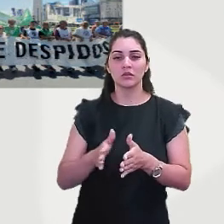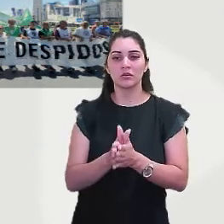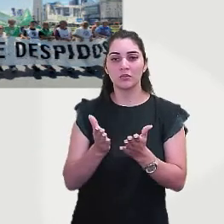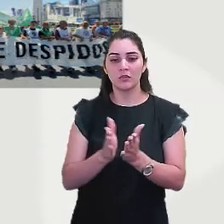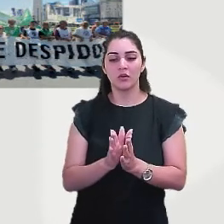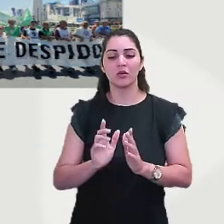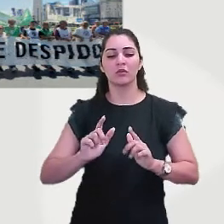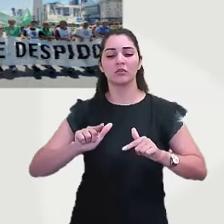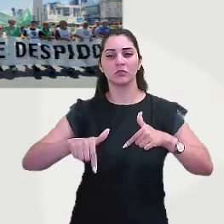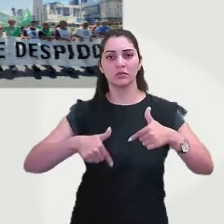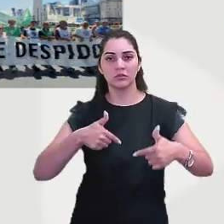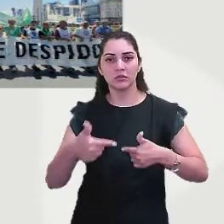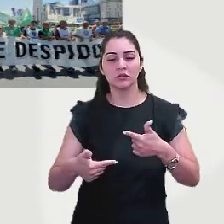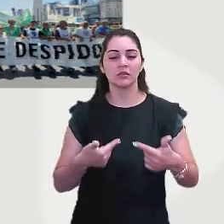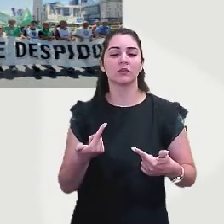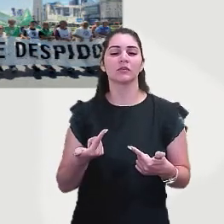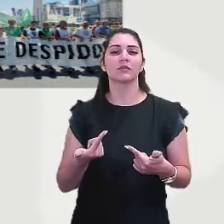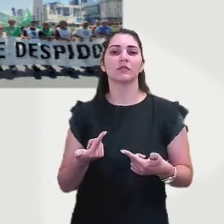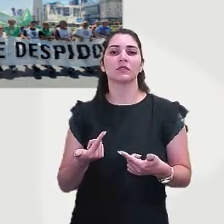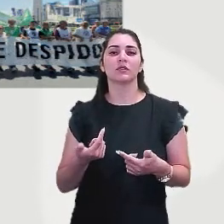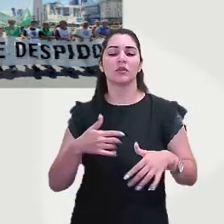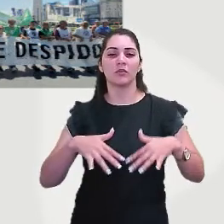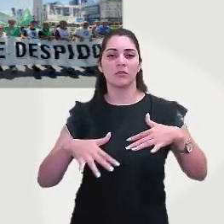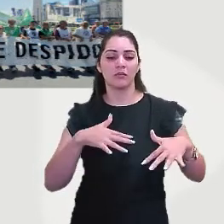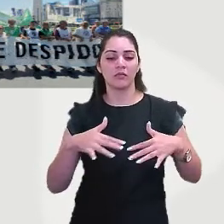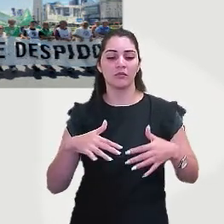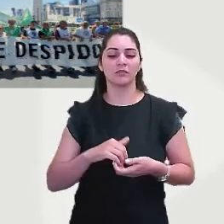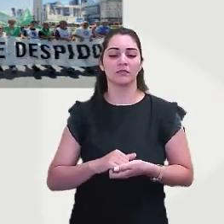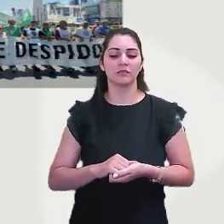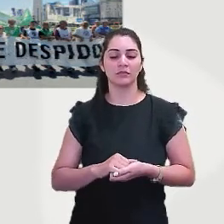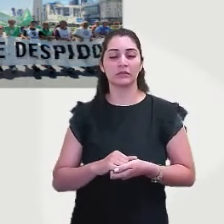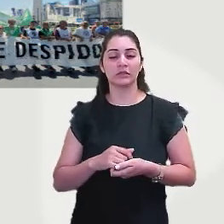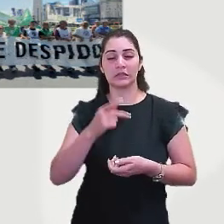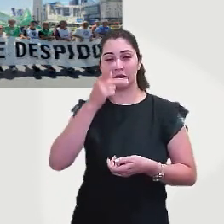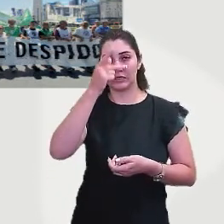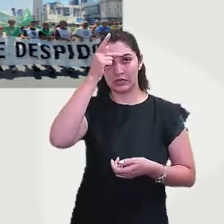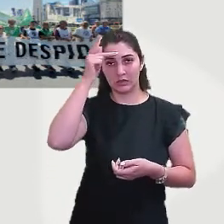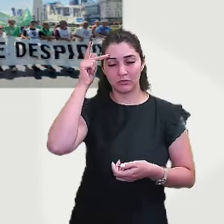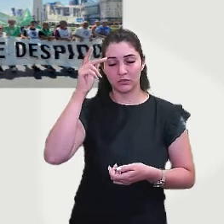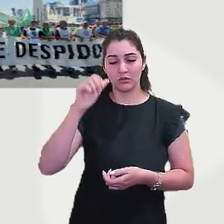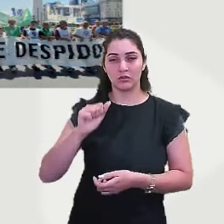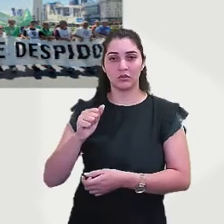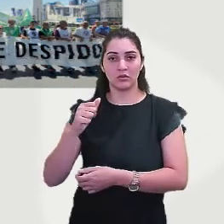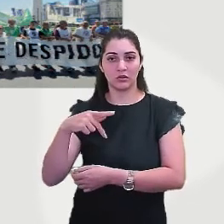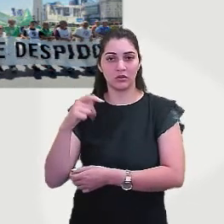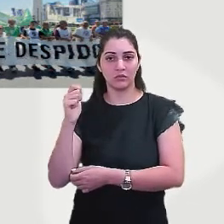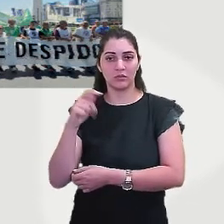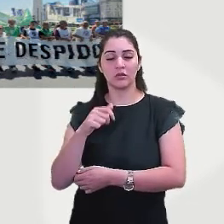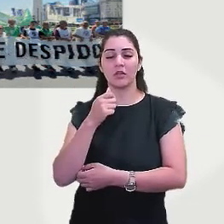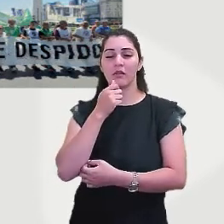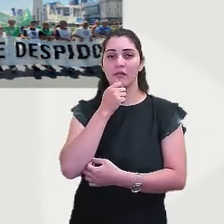emprego, fim do desemprego Eva Perón e o movimento independente dos aposentados e desempregados na Argentina,